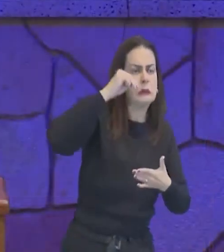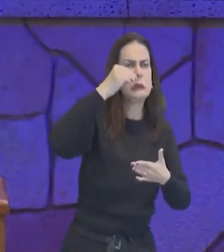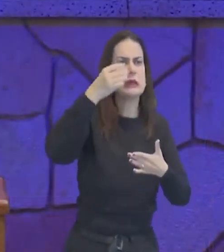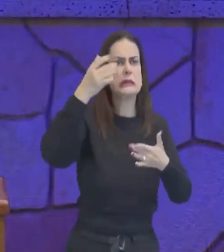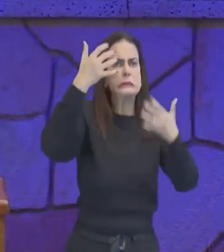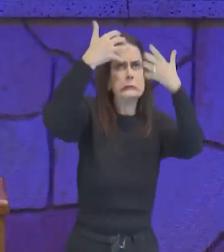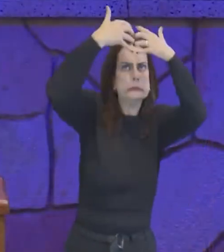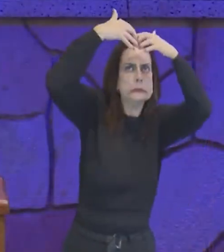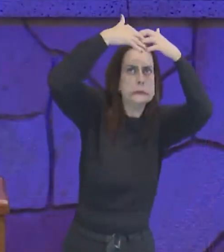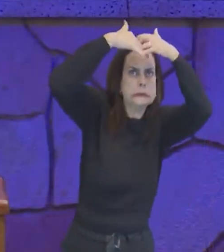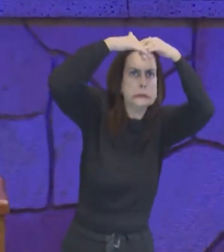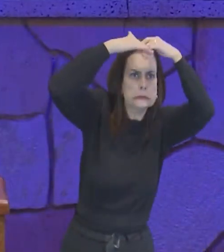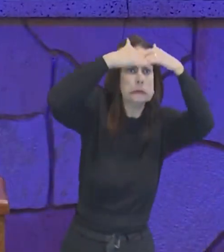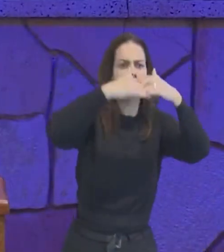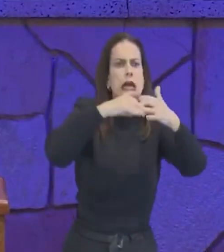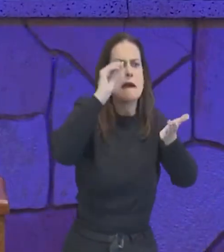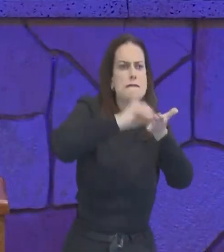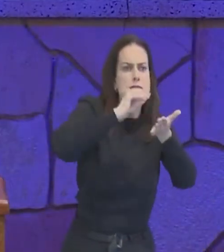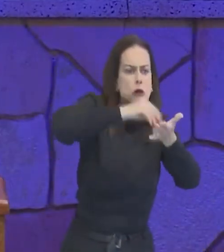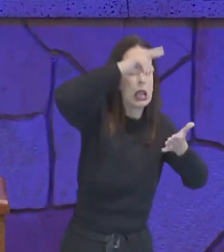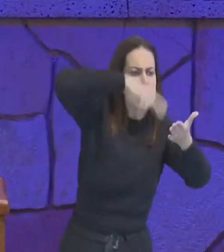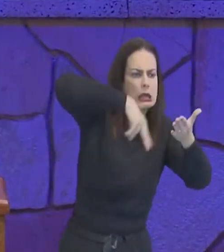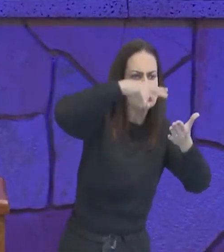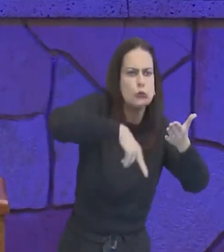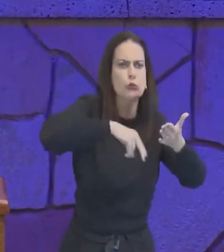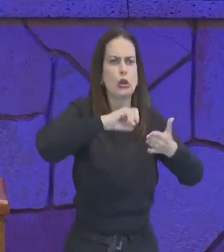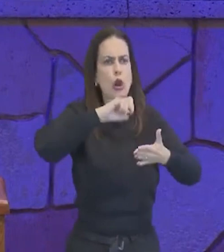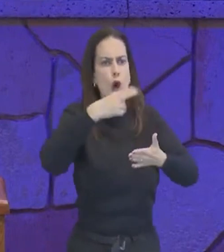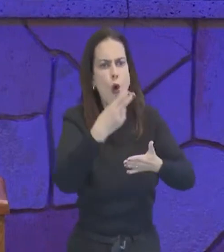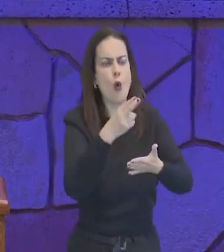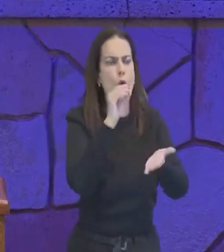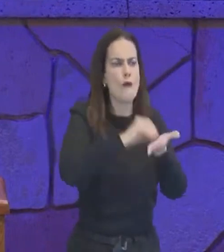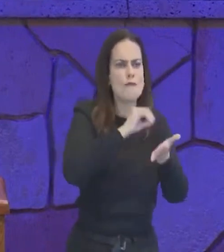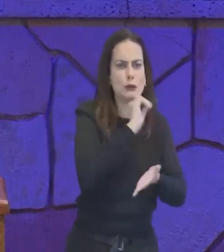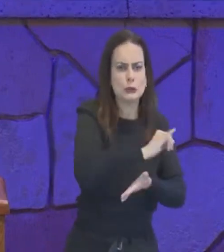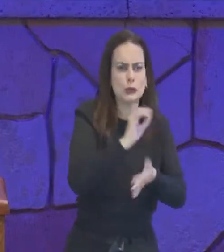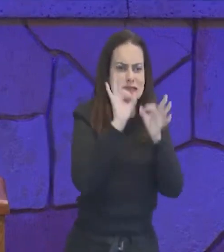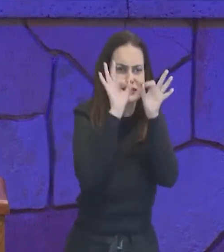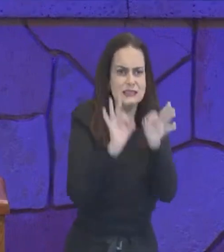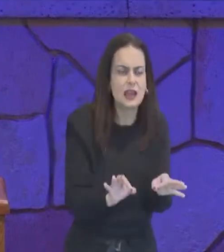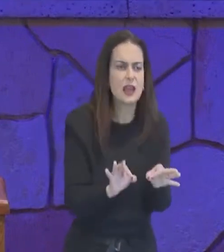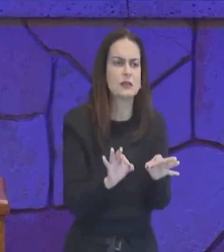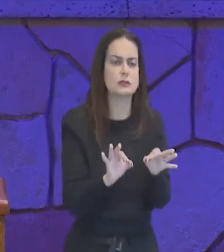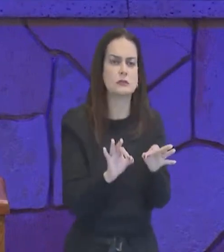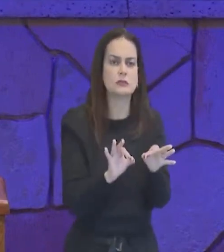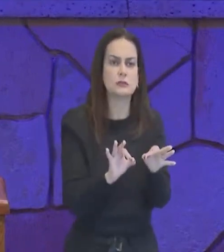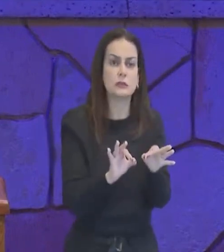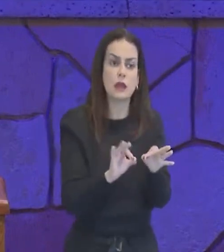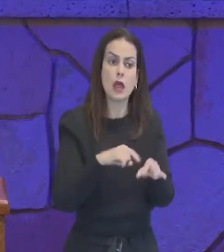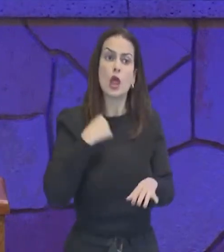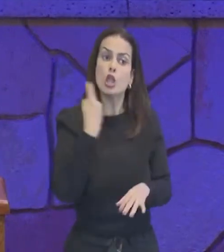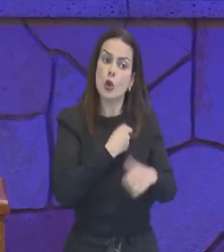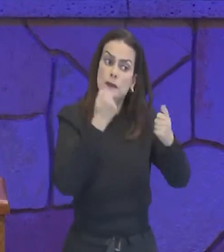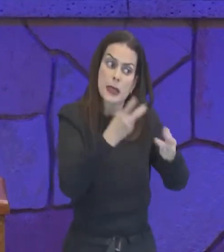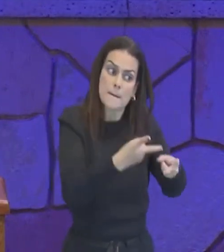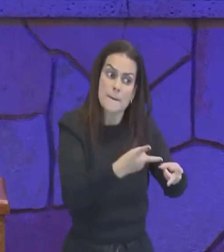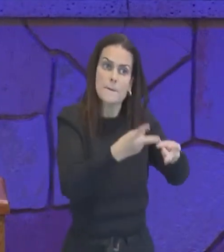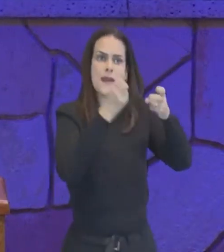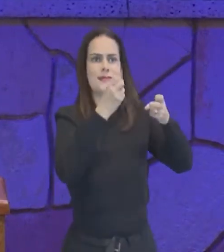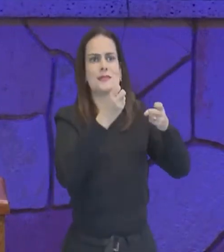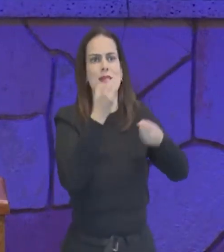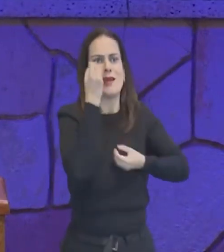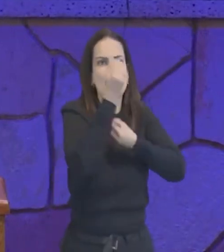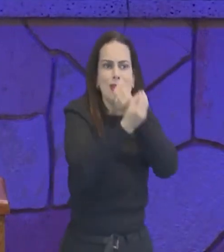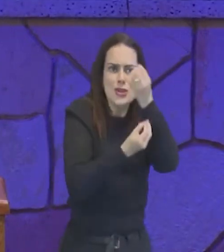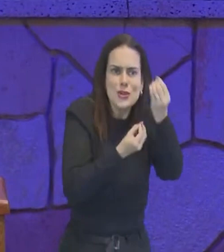da alfabetização, uma falta de uma instrução mais adequada, que ela consiga absorver determinados